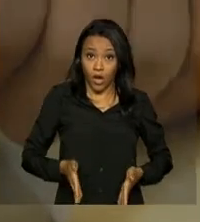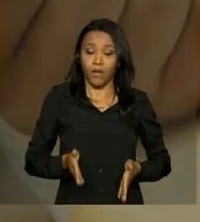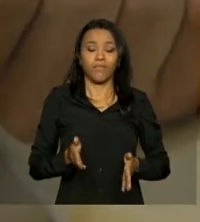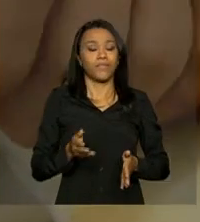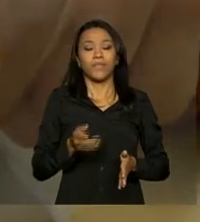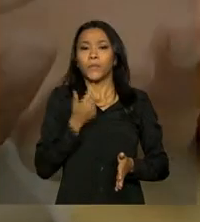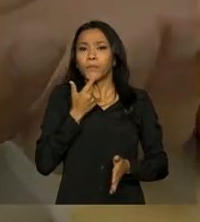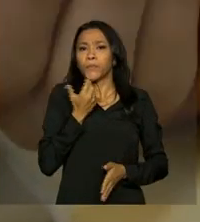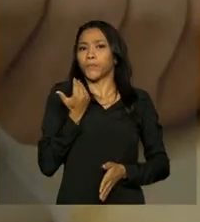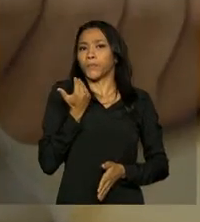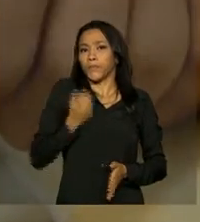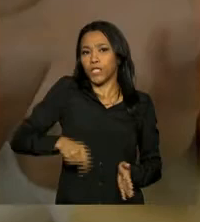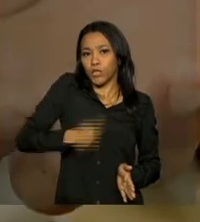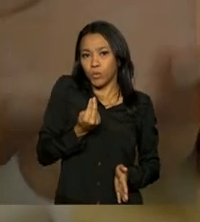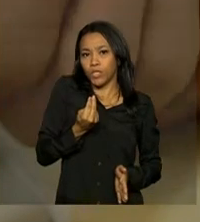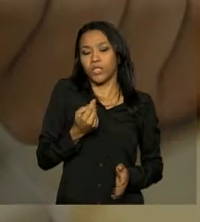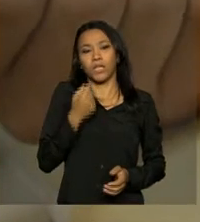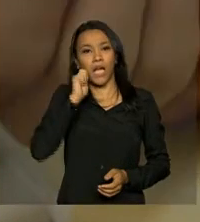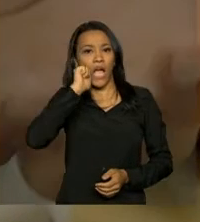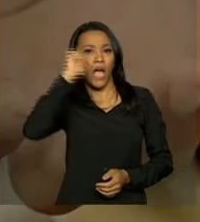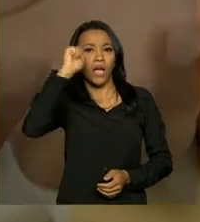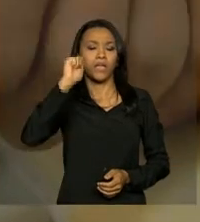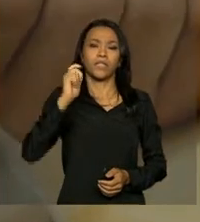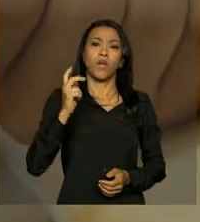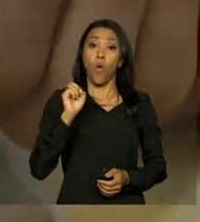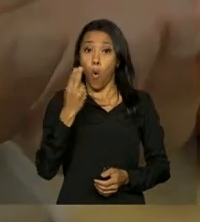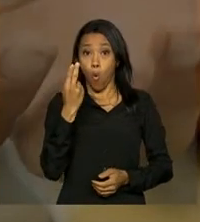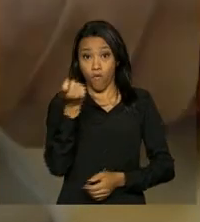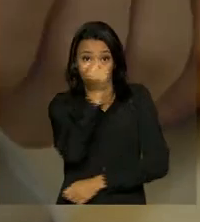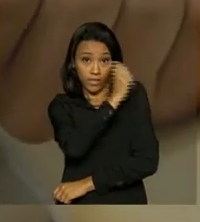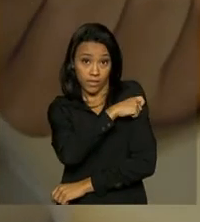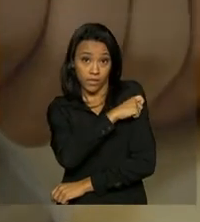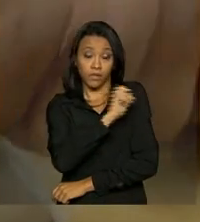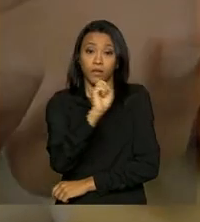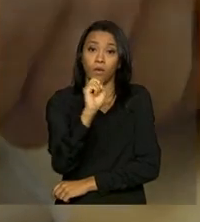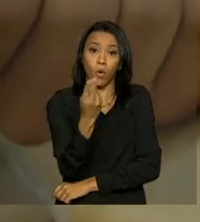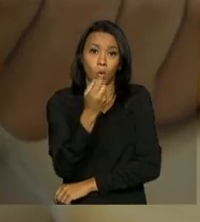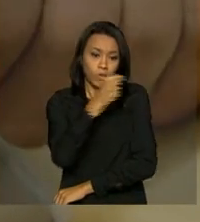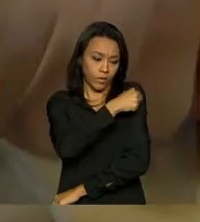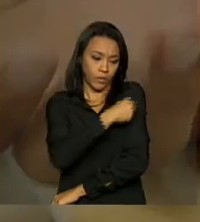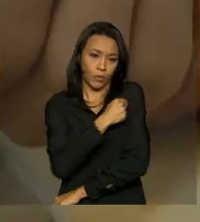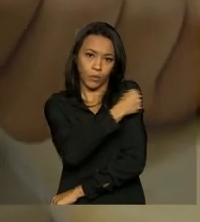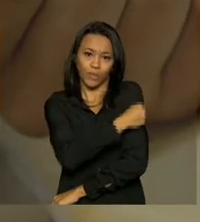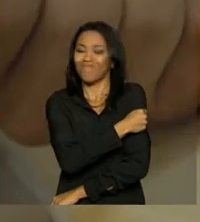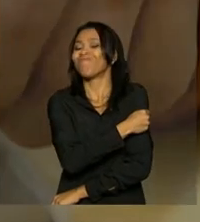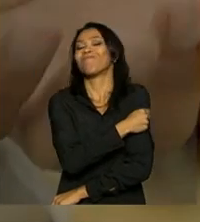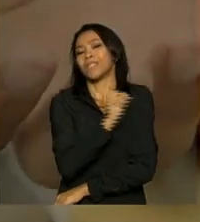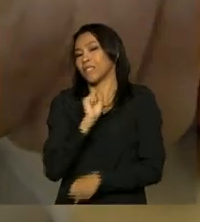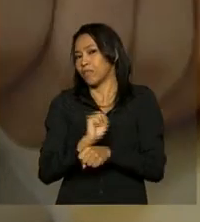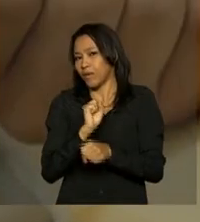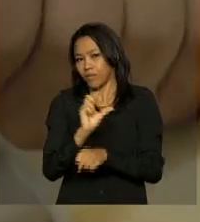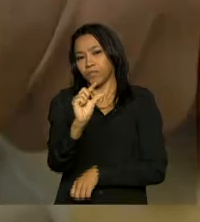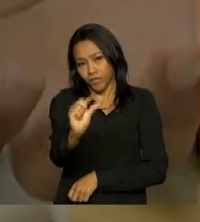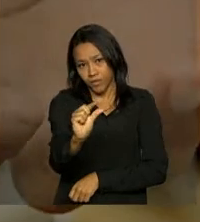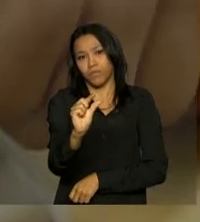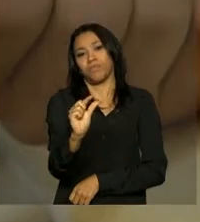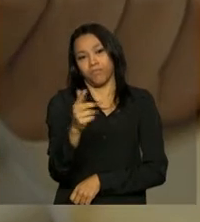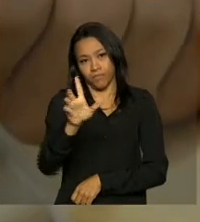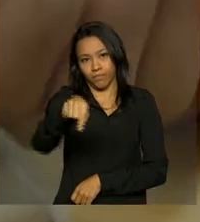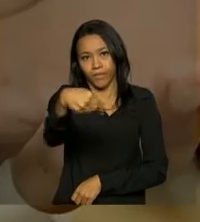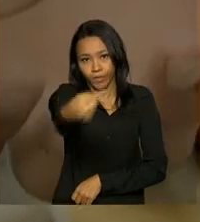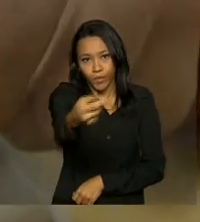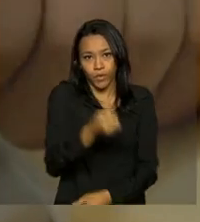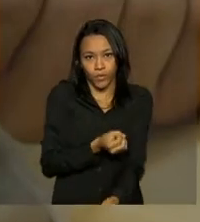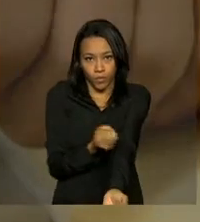cirurgia recentemente, extração dentária, tomou vacina ou fez tatuagem, também deve esperar um tempo específico para